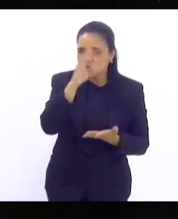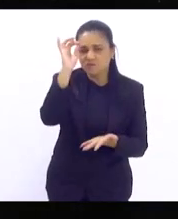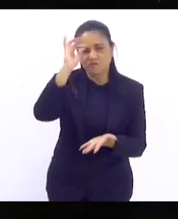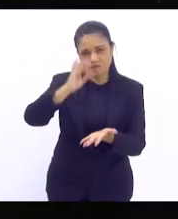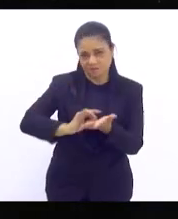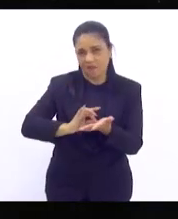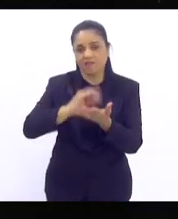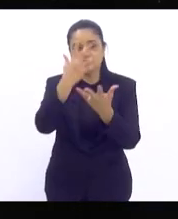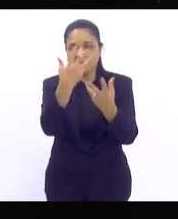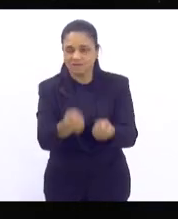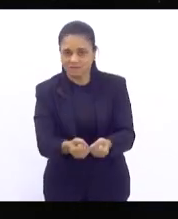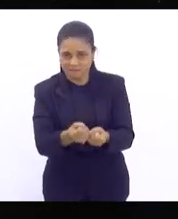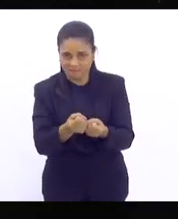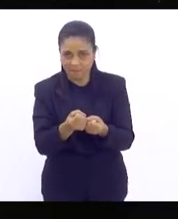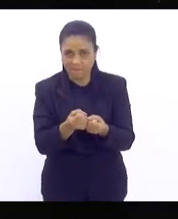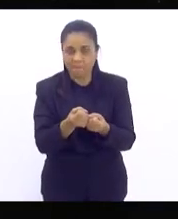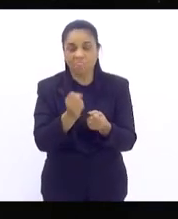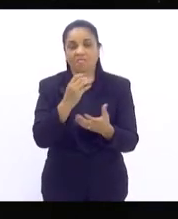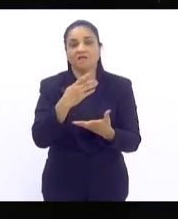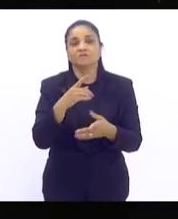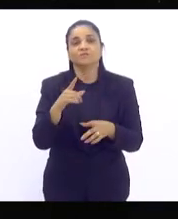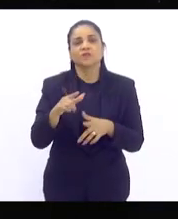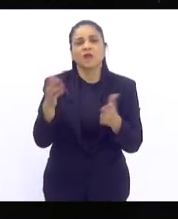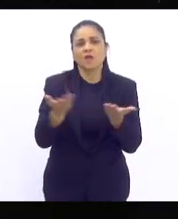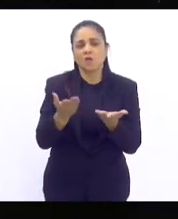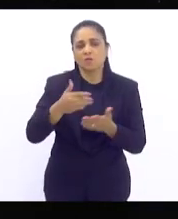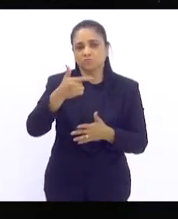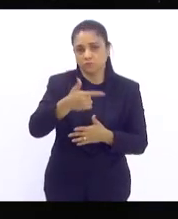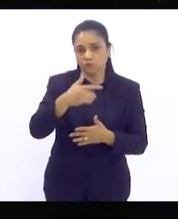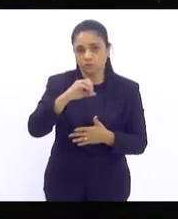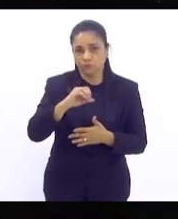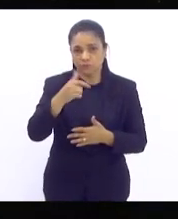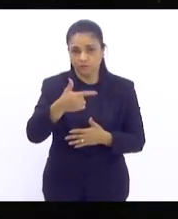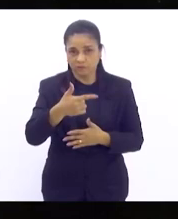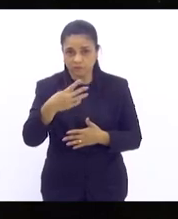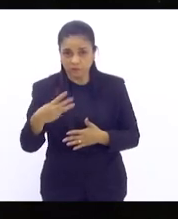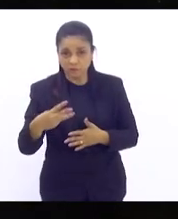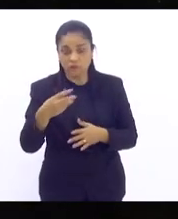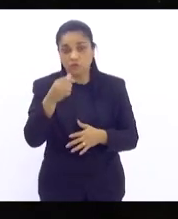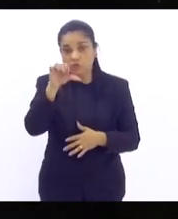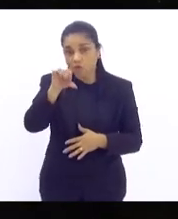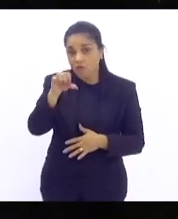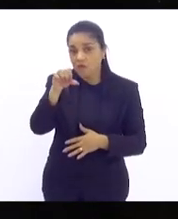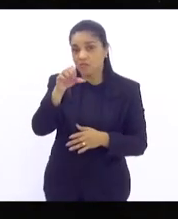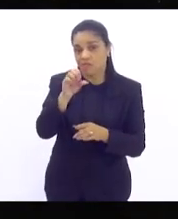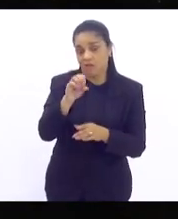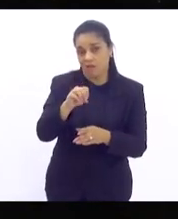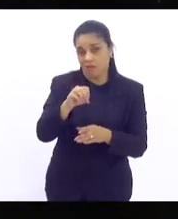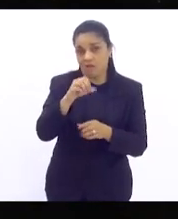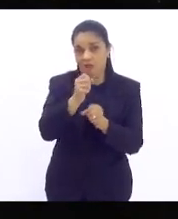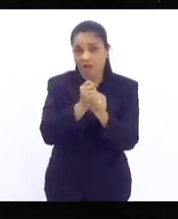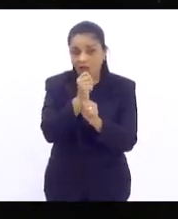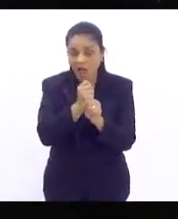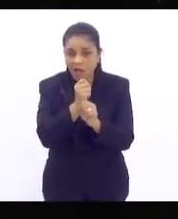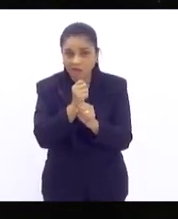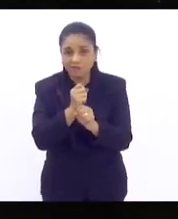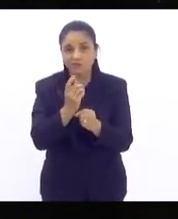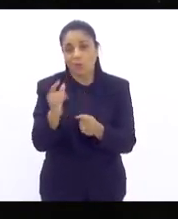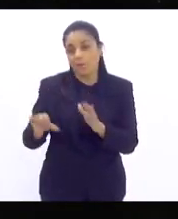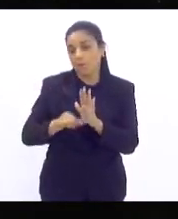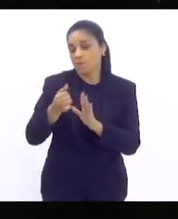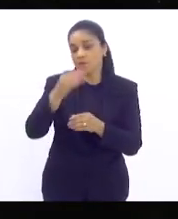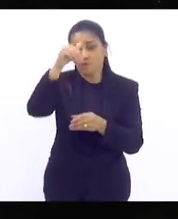aceitável. Neste ano de 2023, mais de 90 anos desde o primeiro voto feminino no Brasil